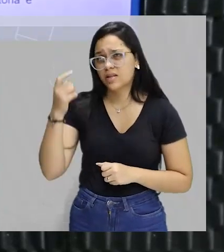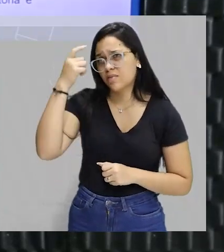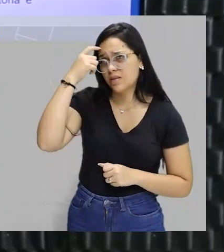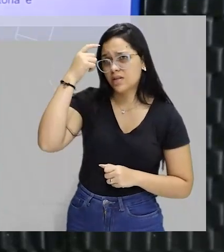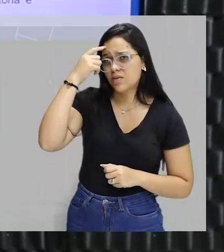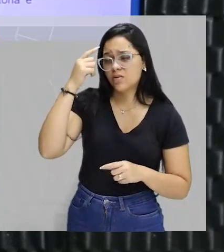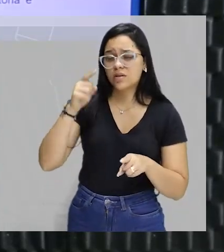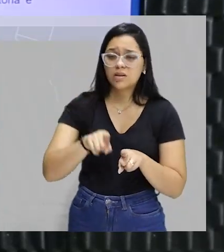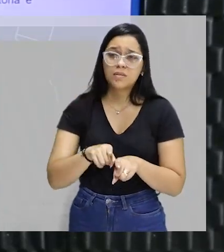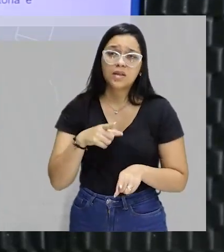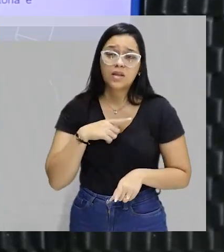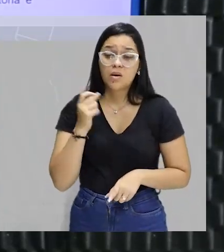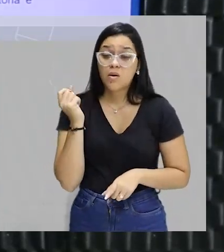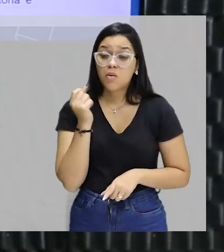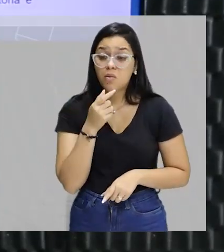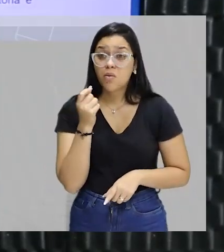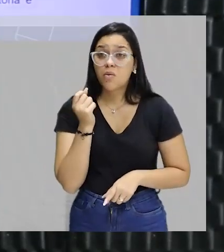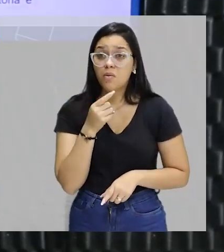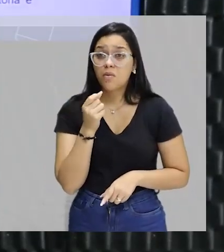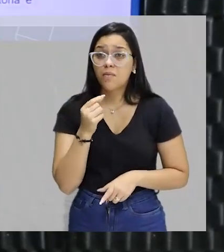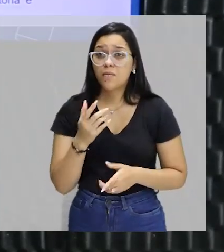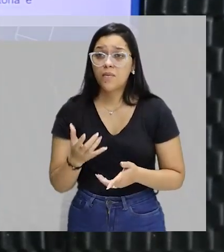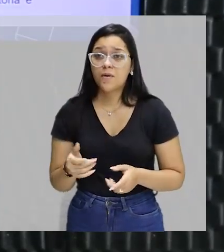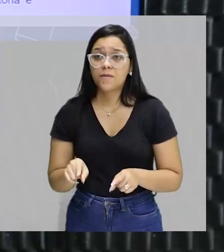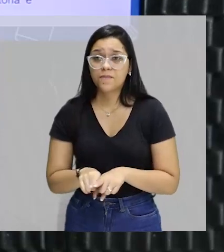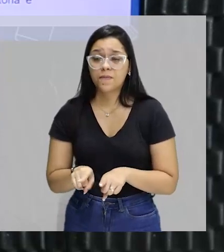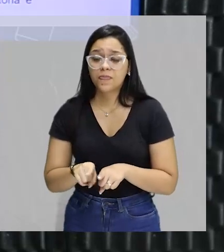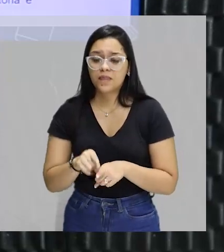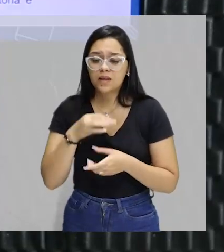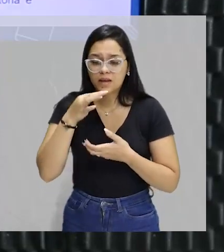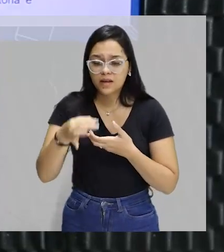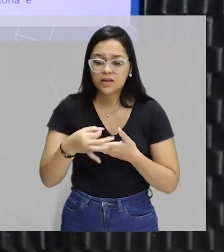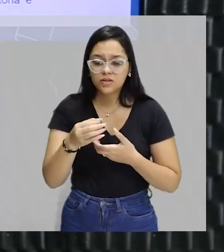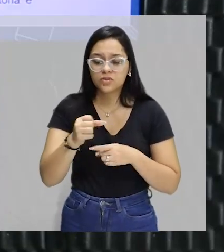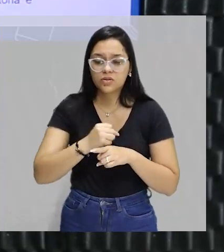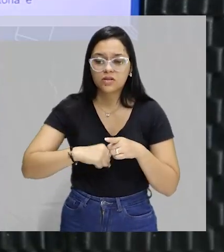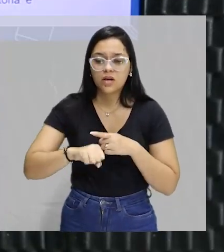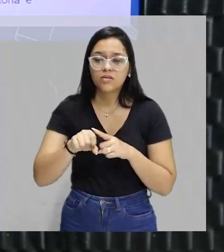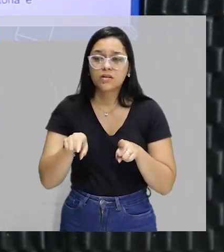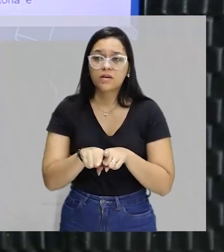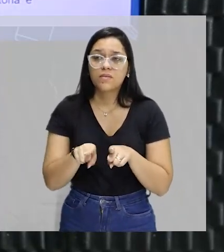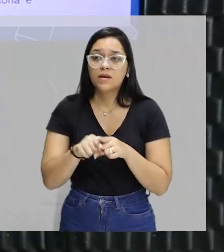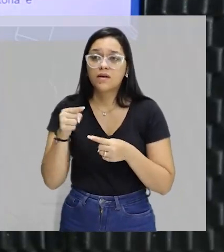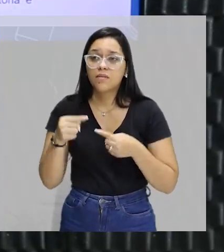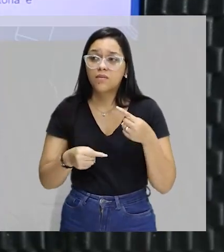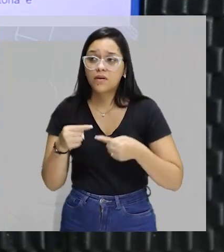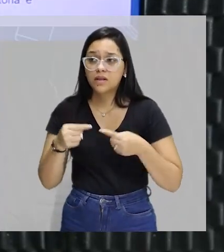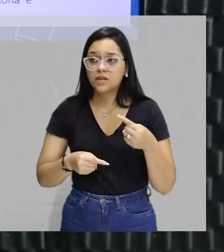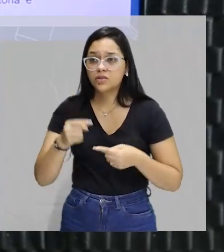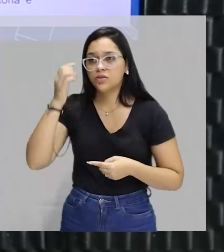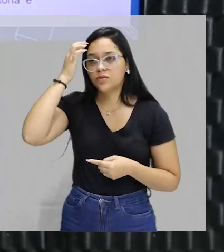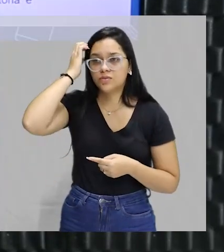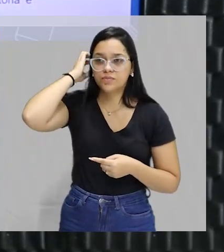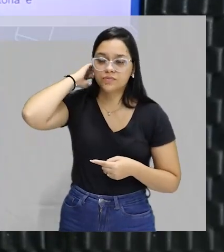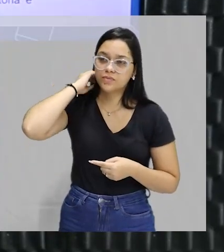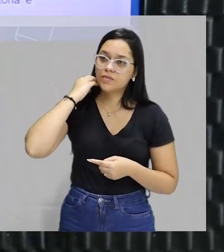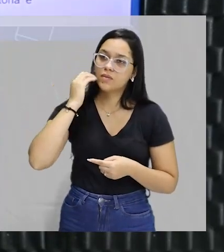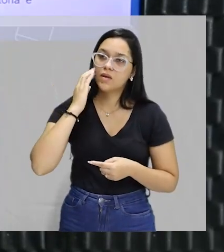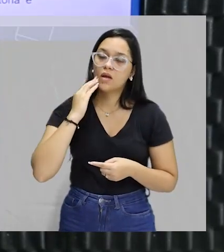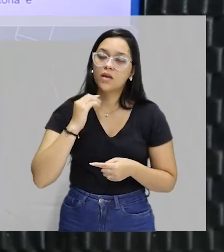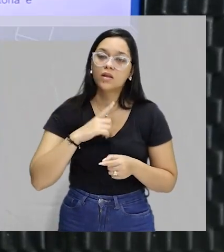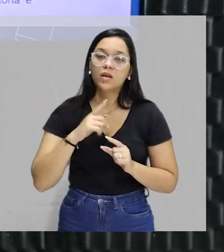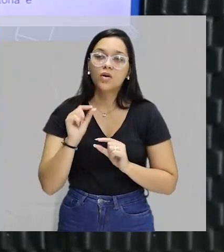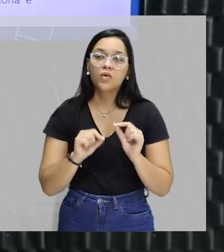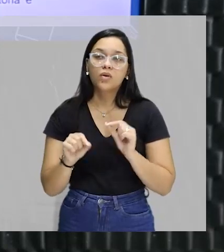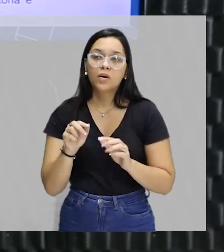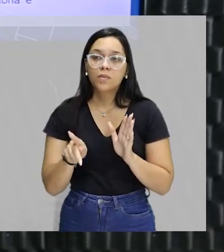dramaturgo e tinha um humor extremamente ácido, crítico, social e político. Então, a obra do Milou Fernandes trabalha muito com